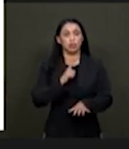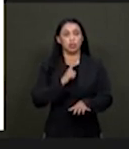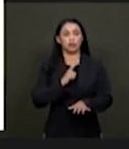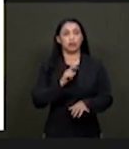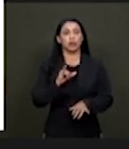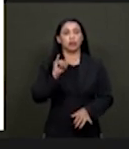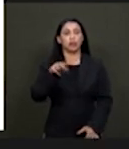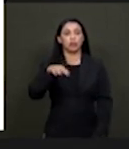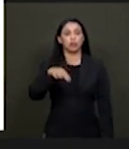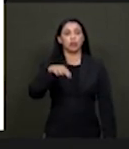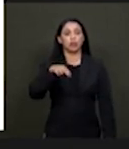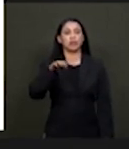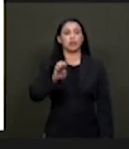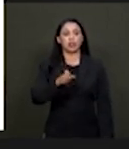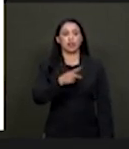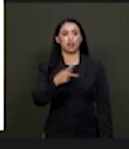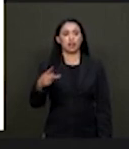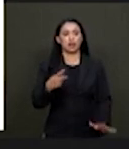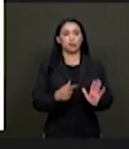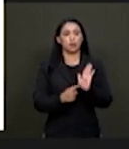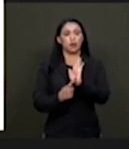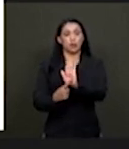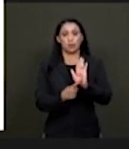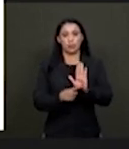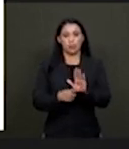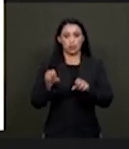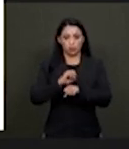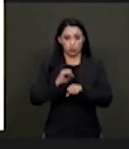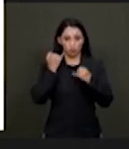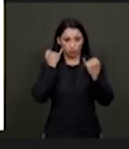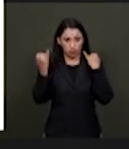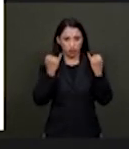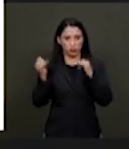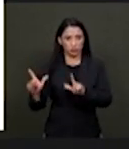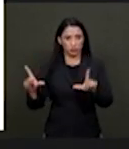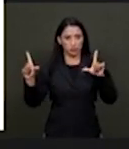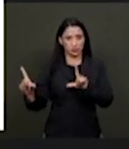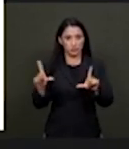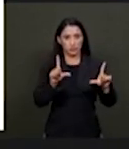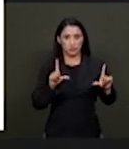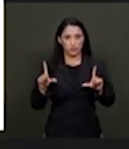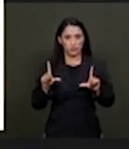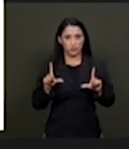INEP e ativos científicos, eu apresento aqui, então, algumas informações. Slide 3, por favor.